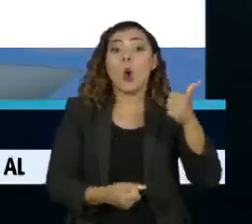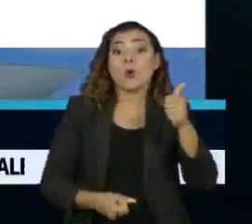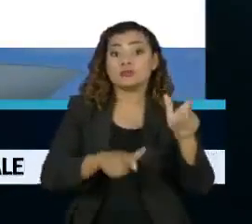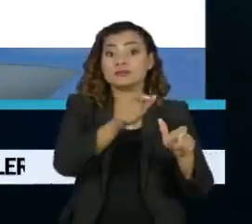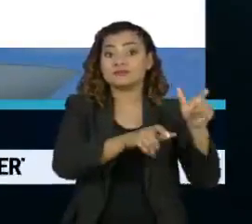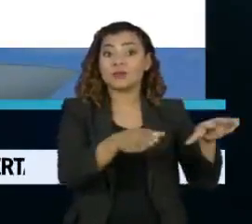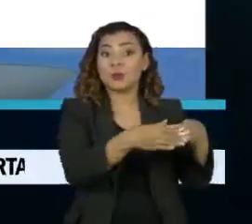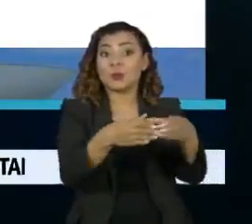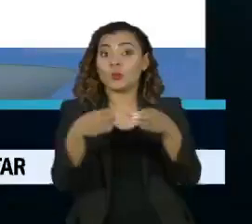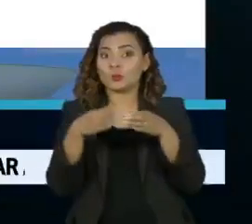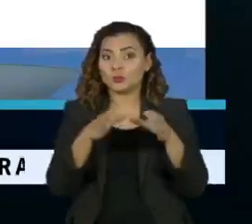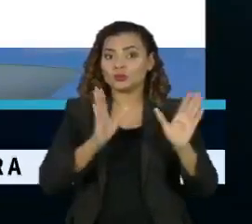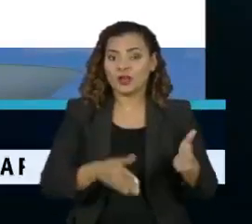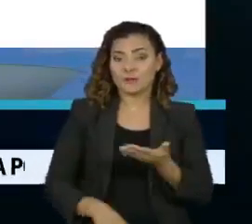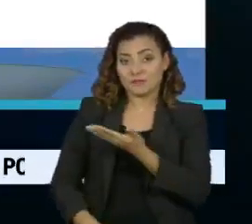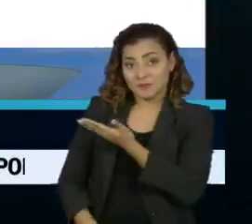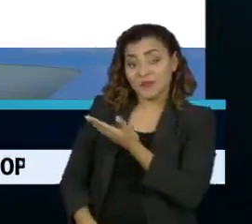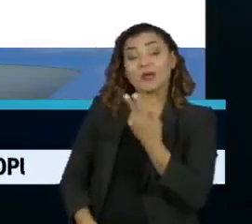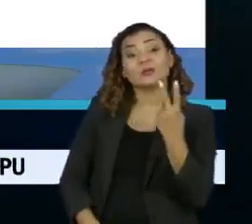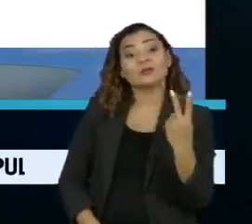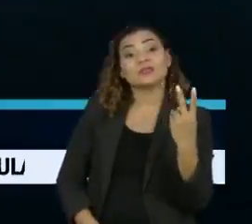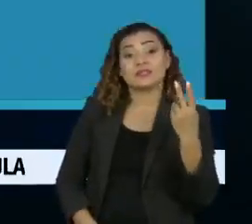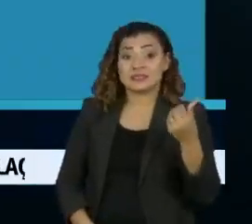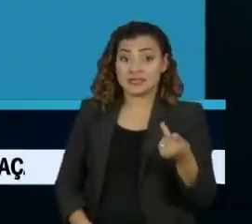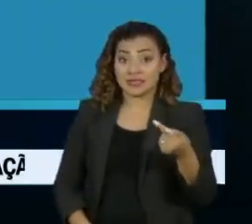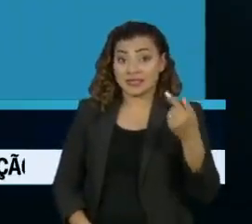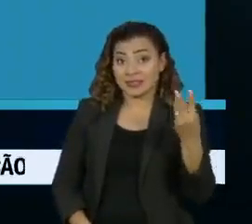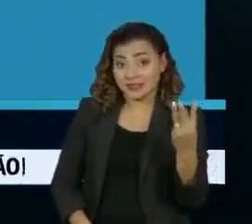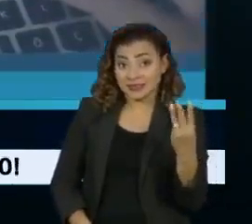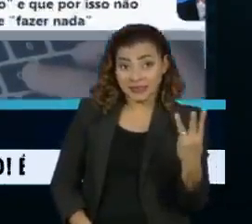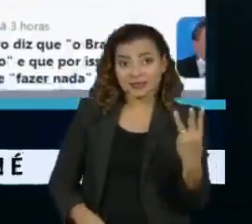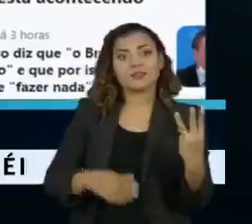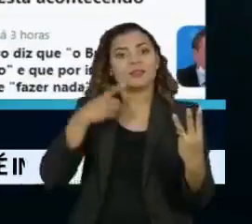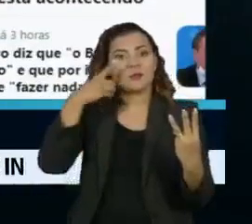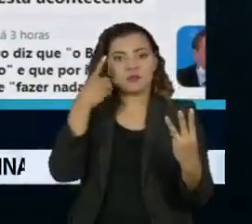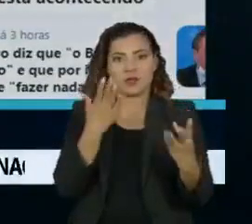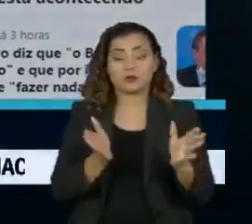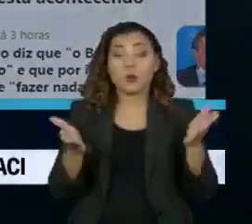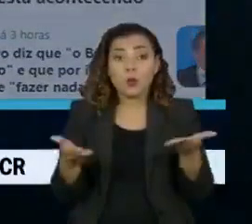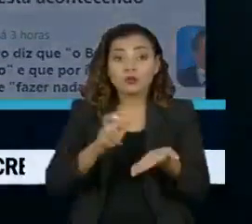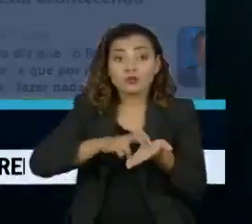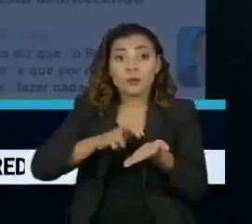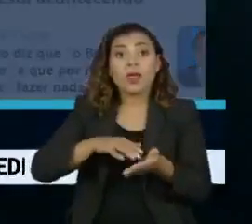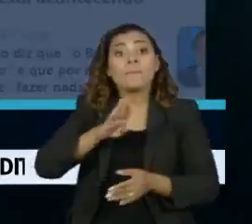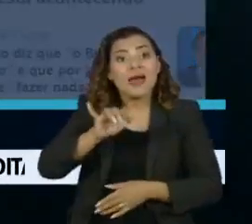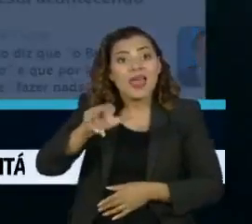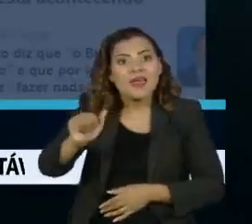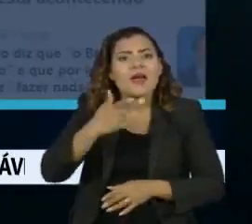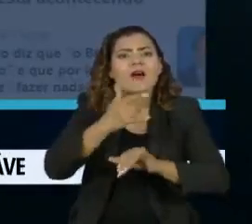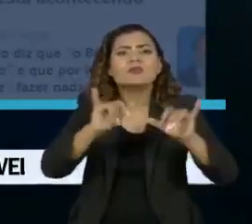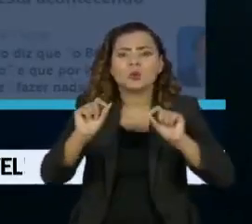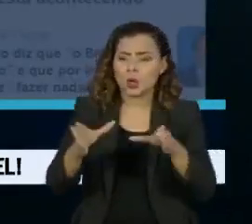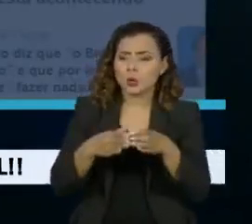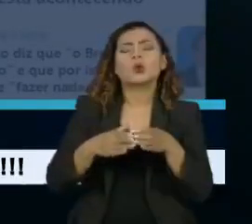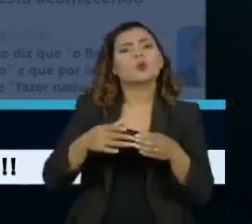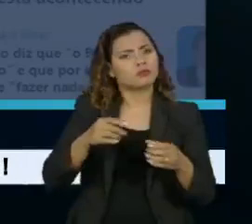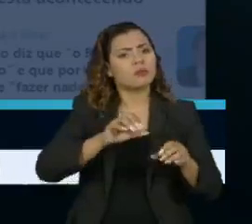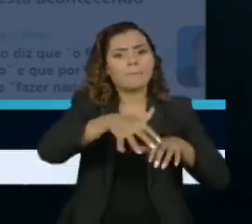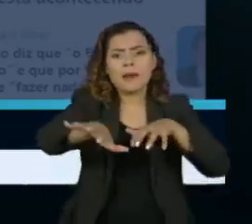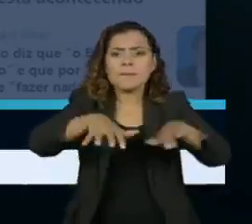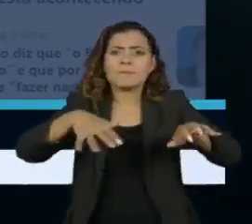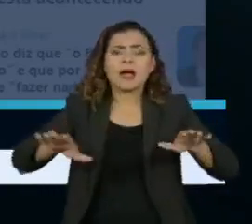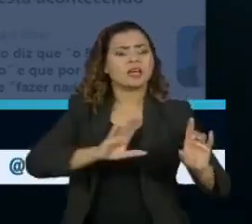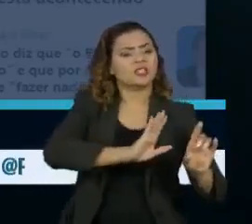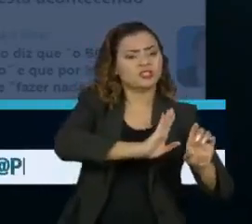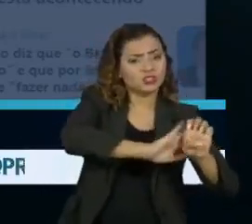agremiações, com 273 deputados. Hoje de manhã, Rossi destacou que o grupo é amplo, com políticos da